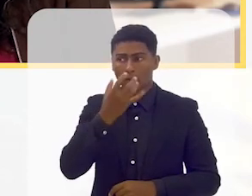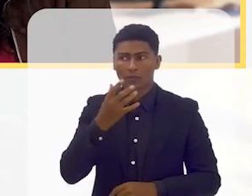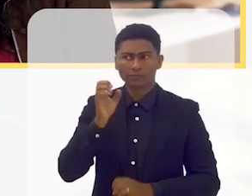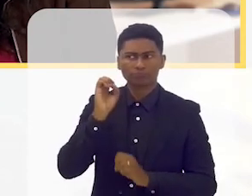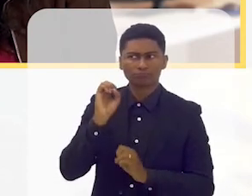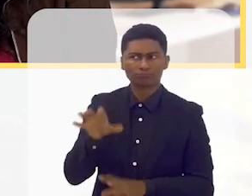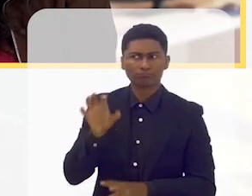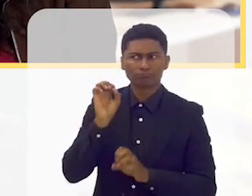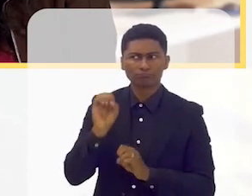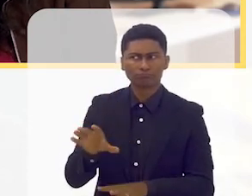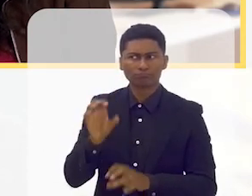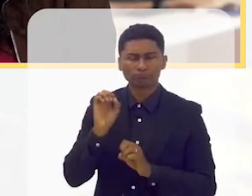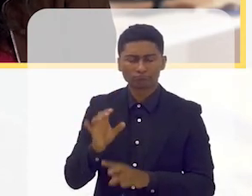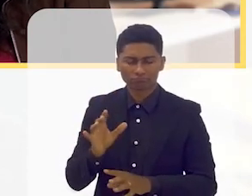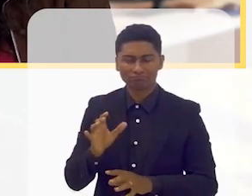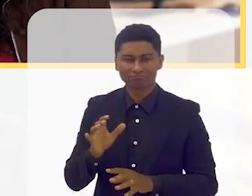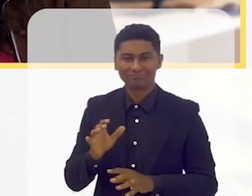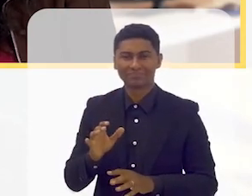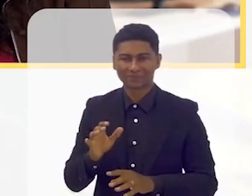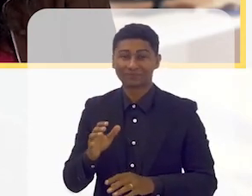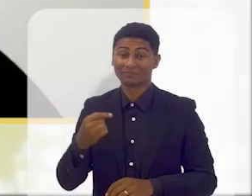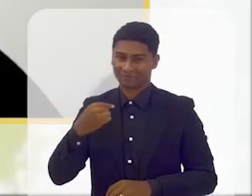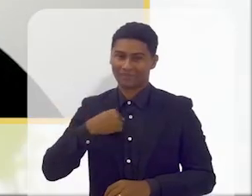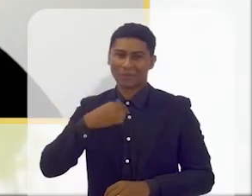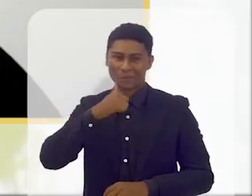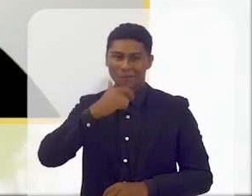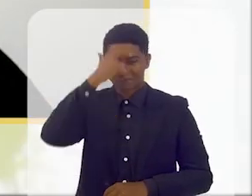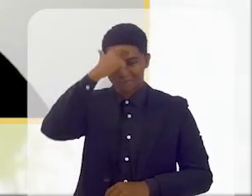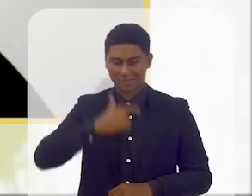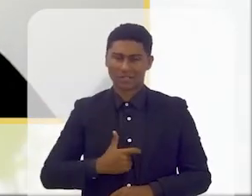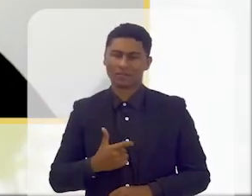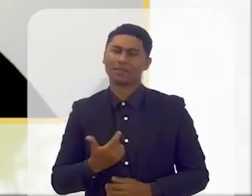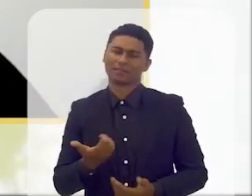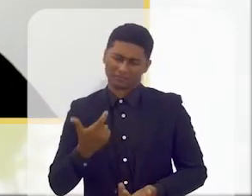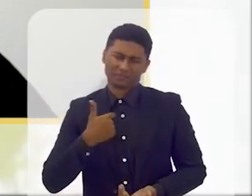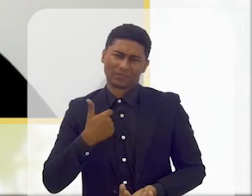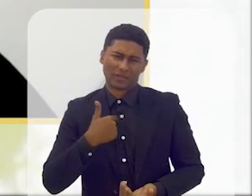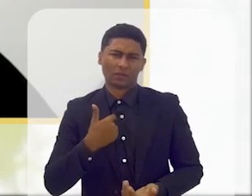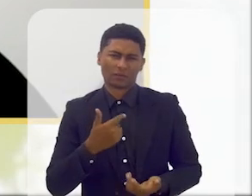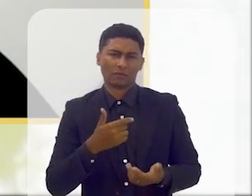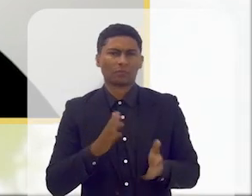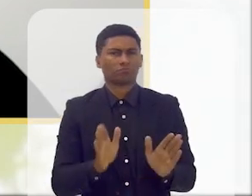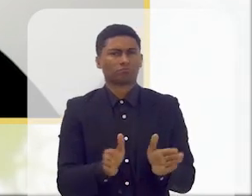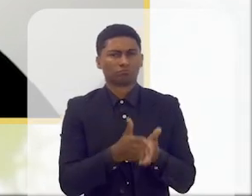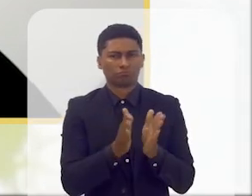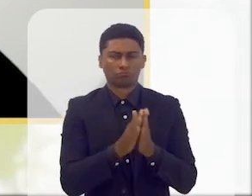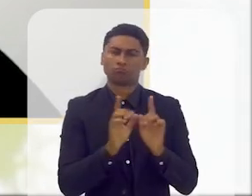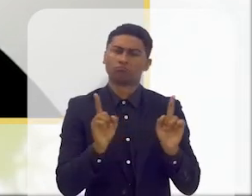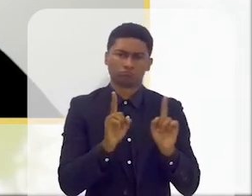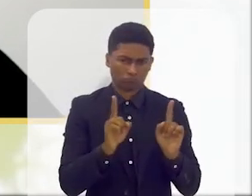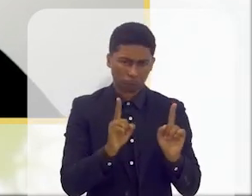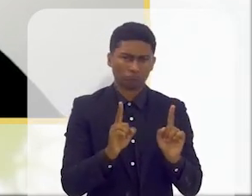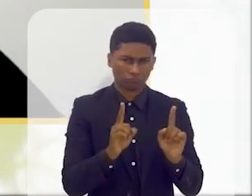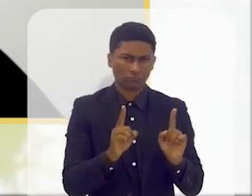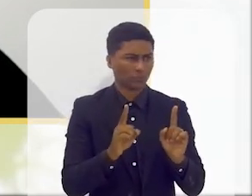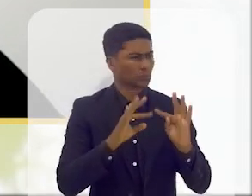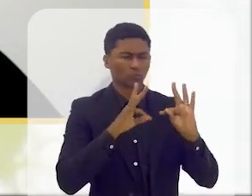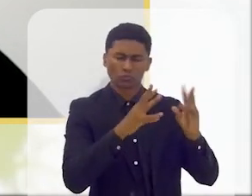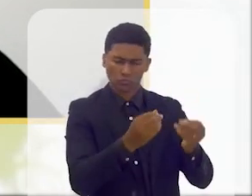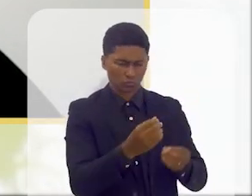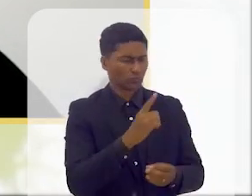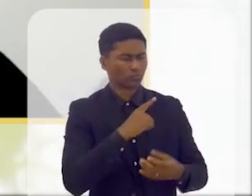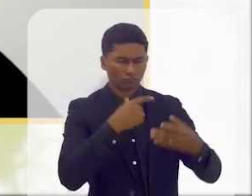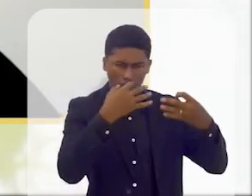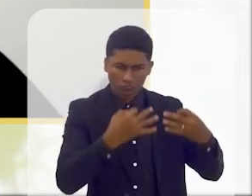falar de realidades muito diferentes estamos a falar eu era uma menina que tinha tudo e os meus colegas de escola não tinham